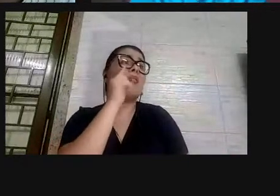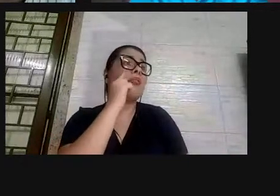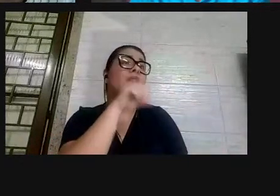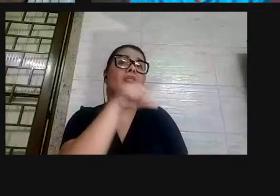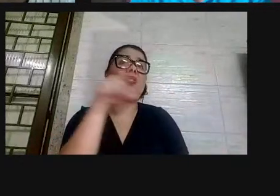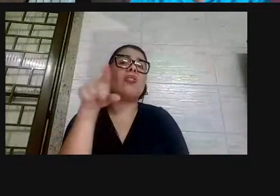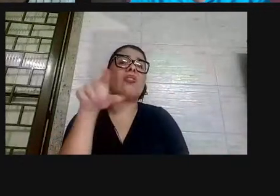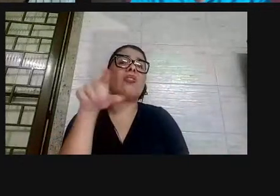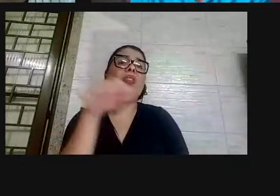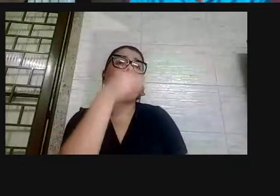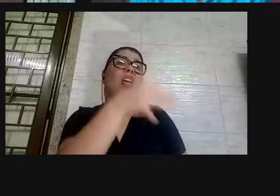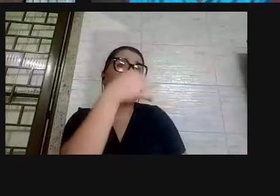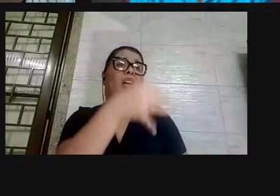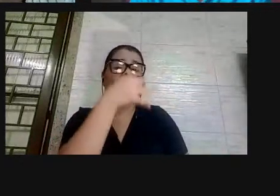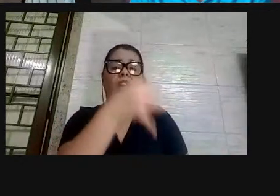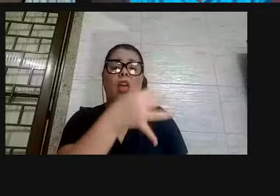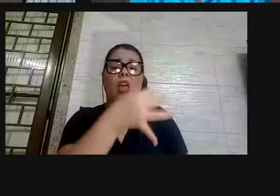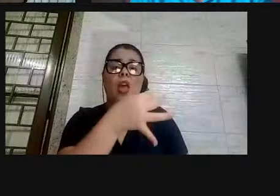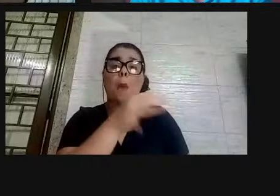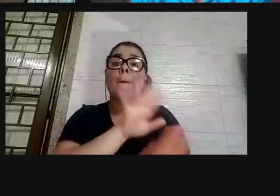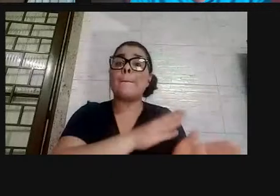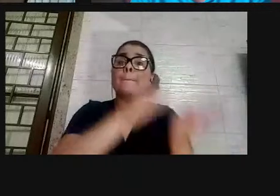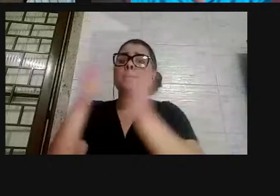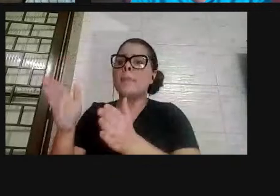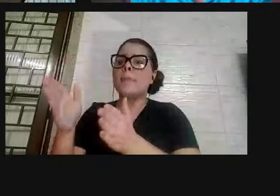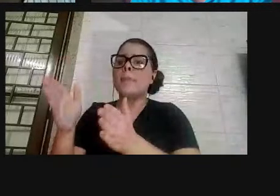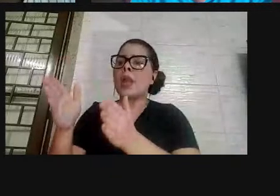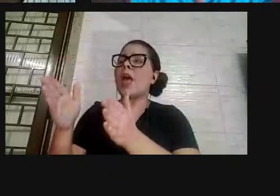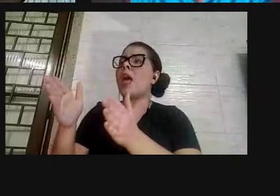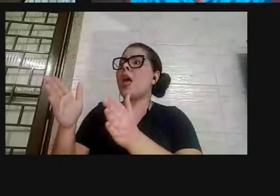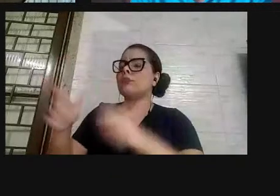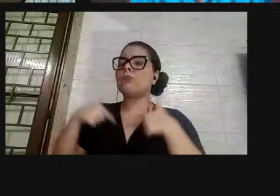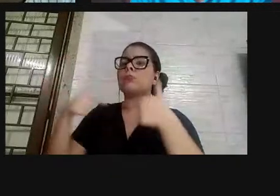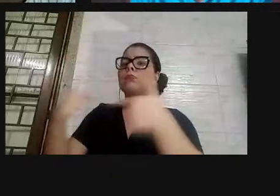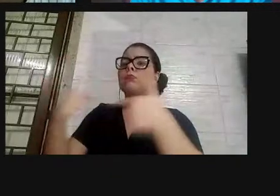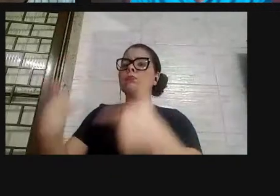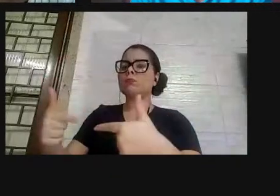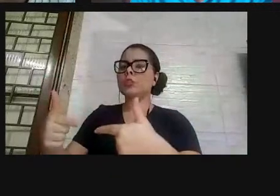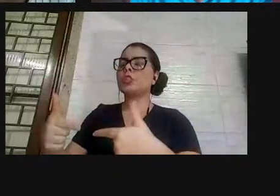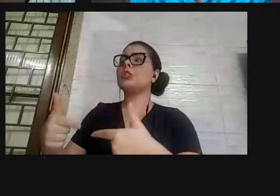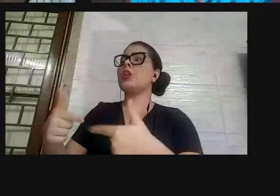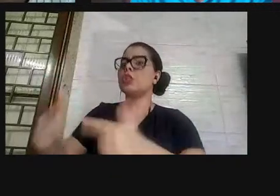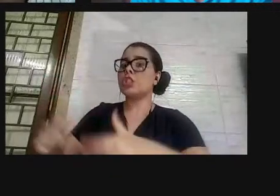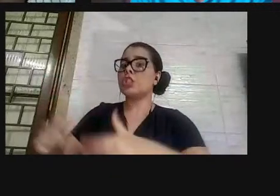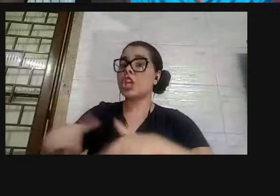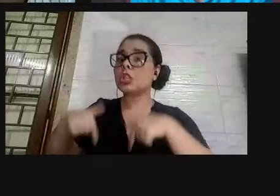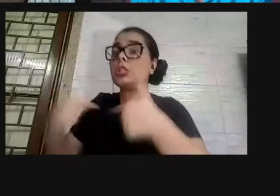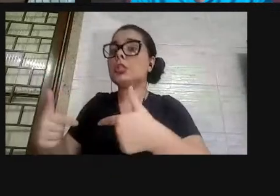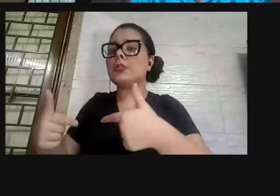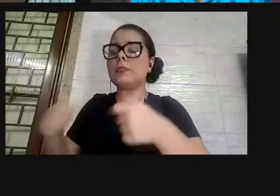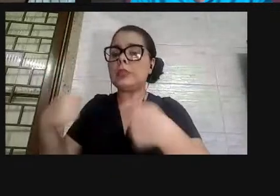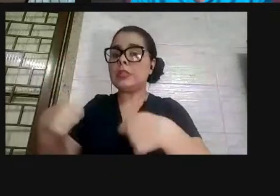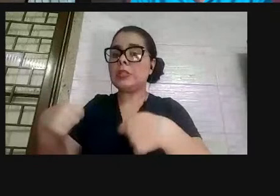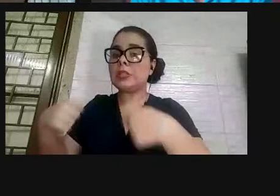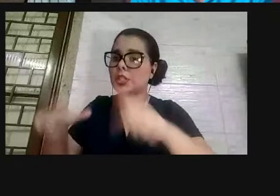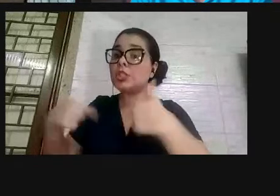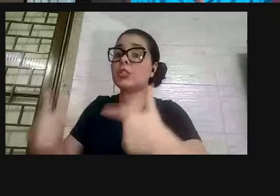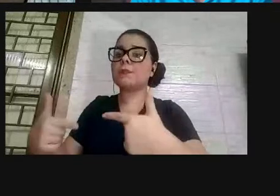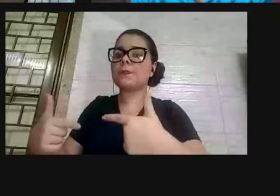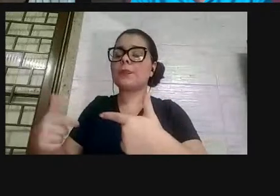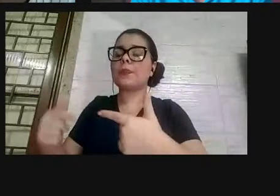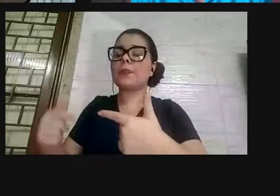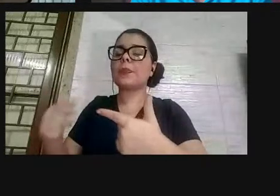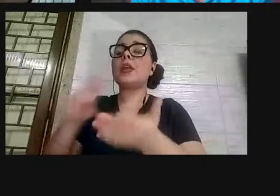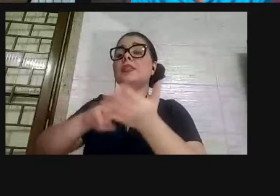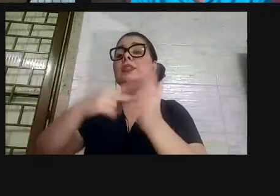criticar as coisas, para uma atitude ativa, propositiva, no sentido de agir. E aí significa